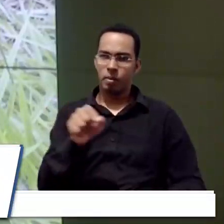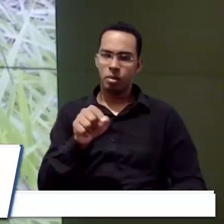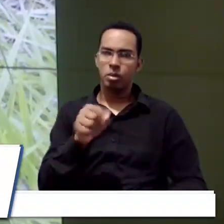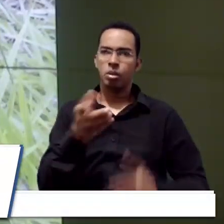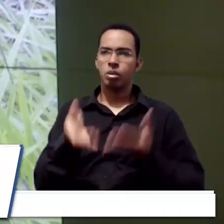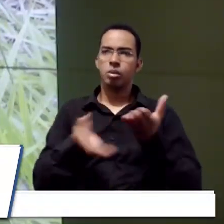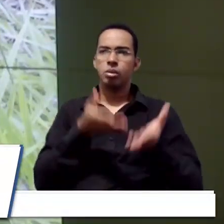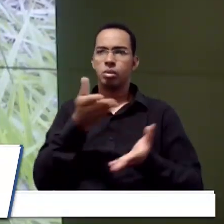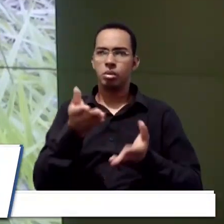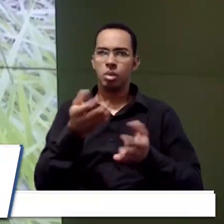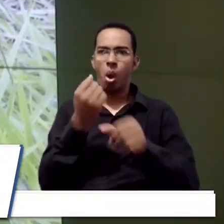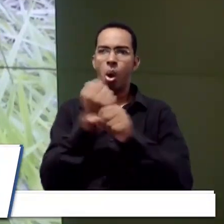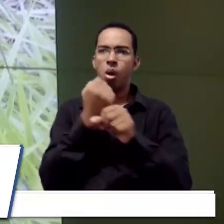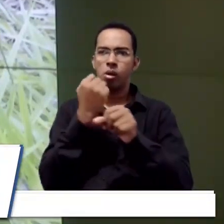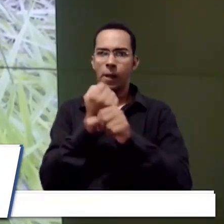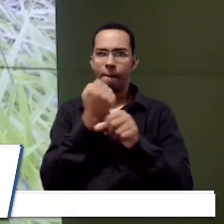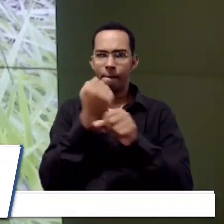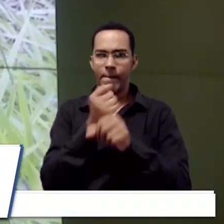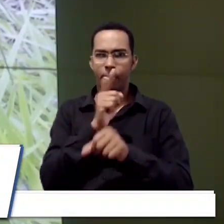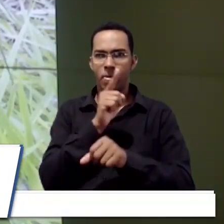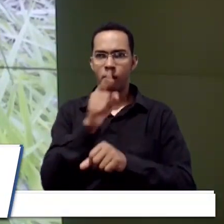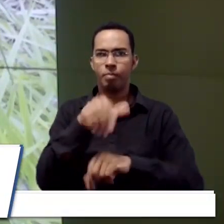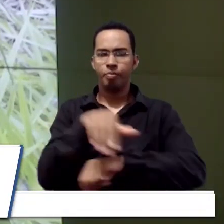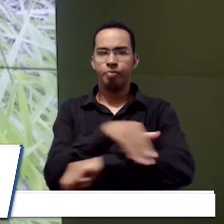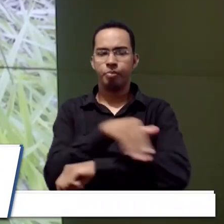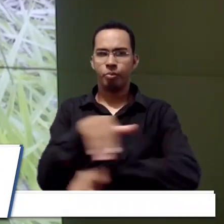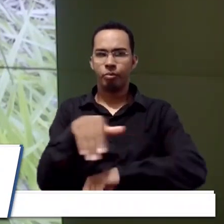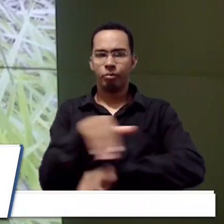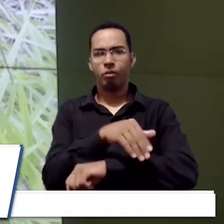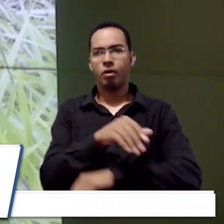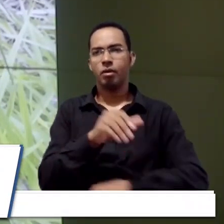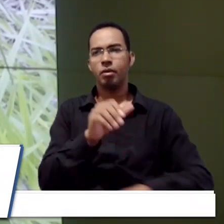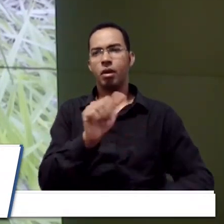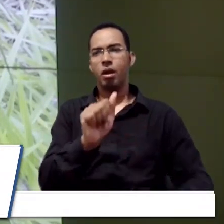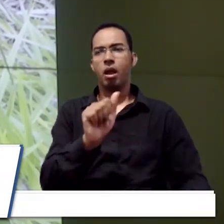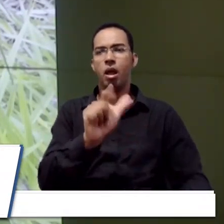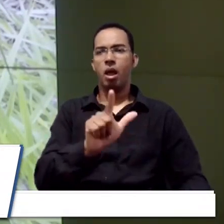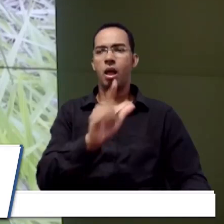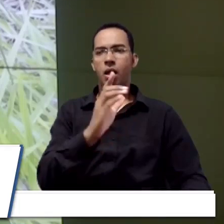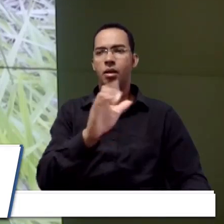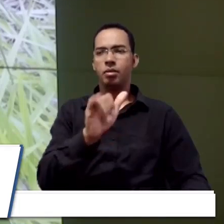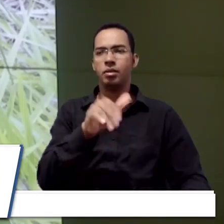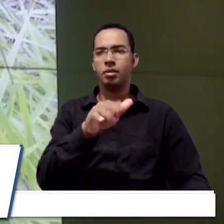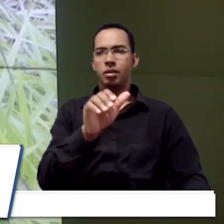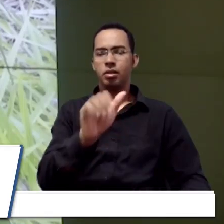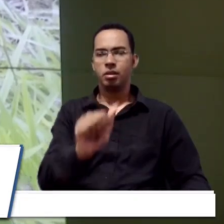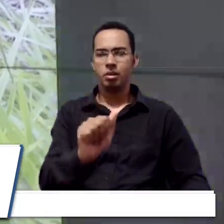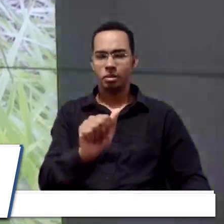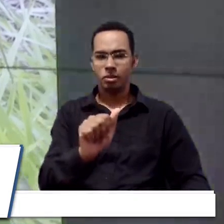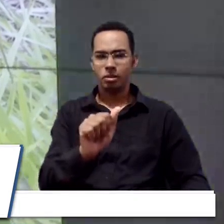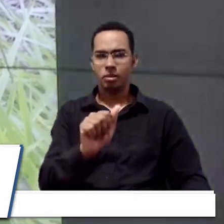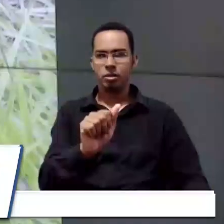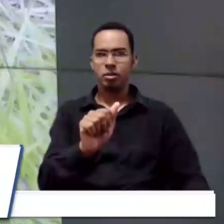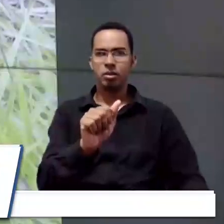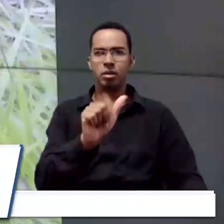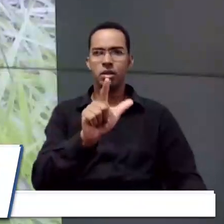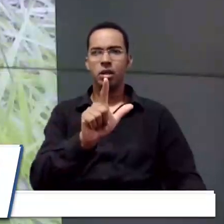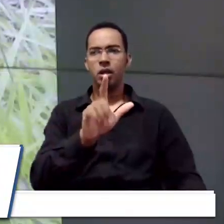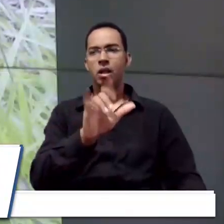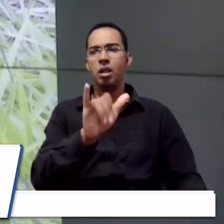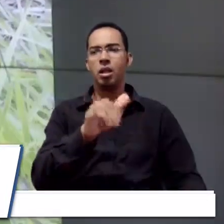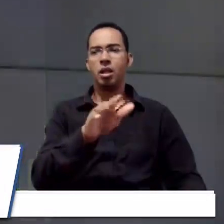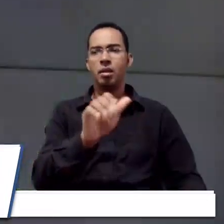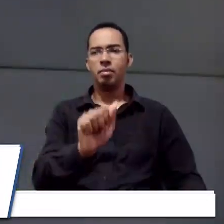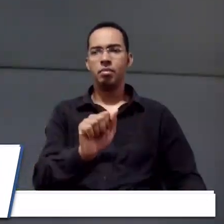dessa obra lá na rua Alcina de Lima Silveira,